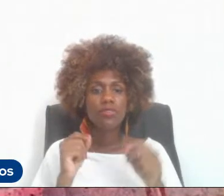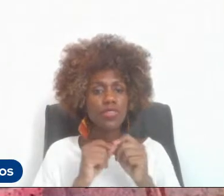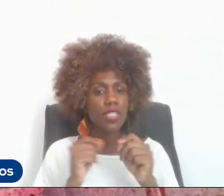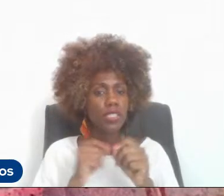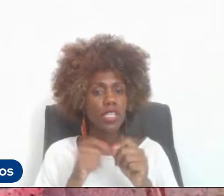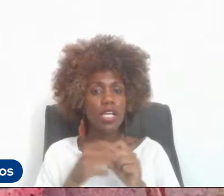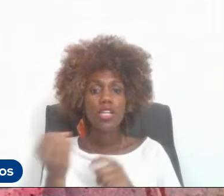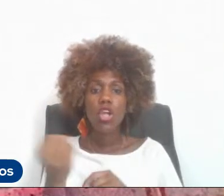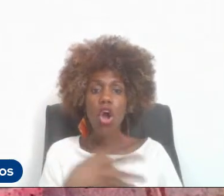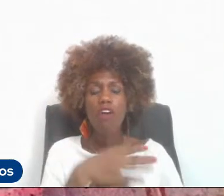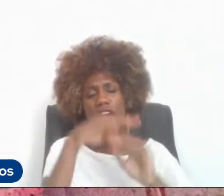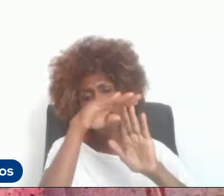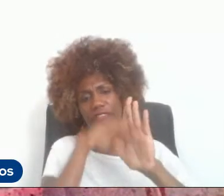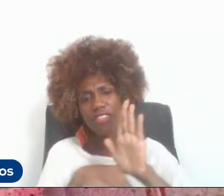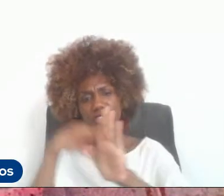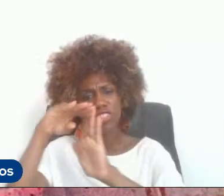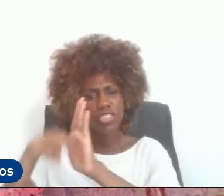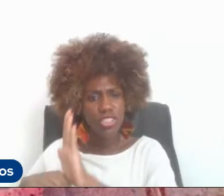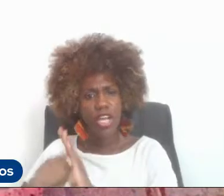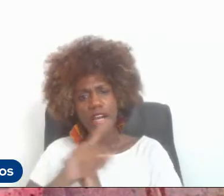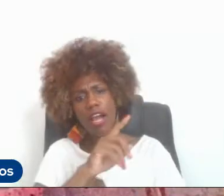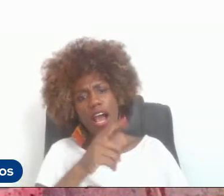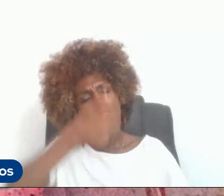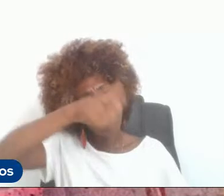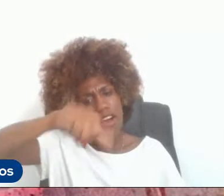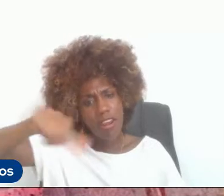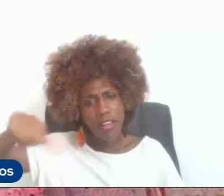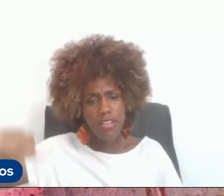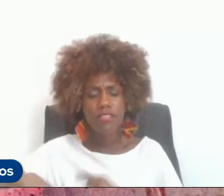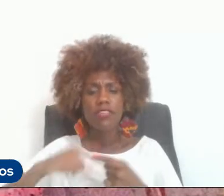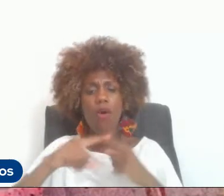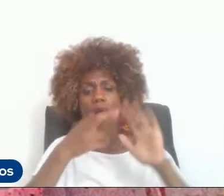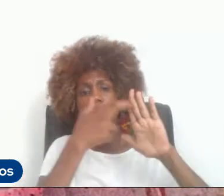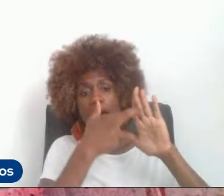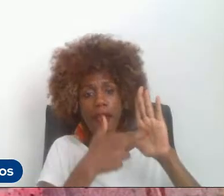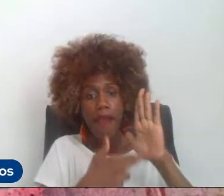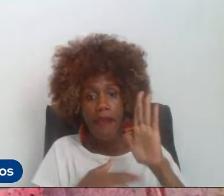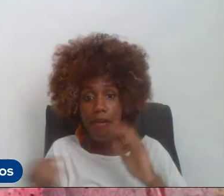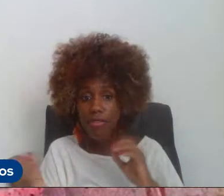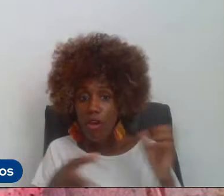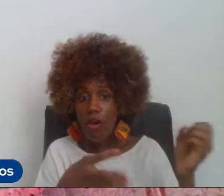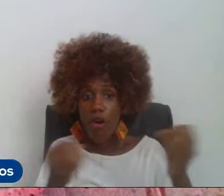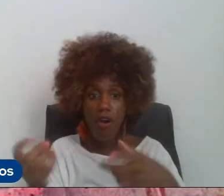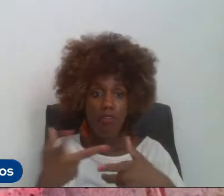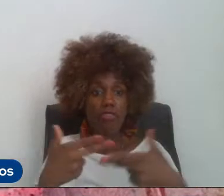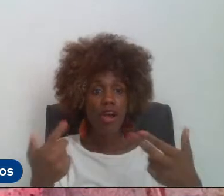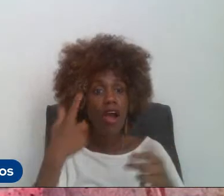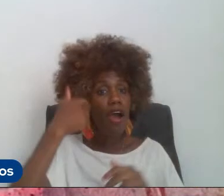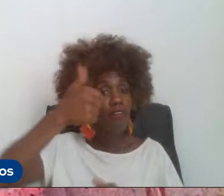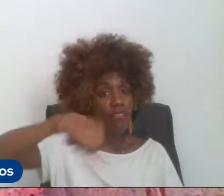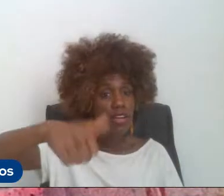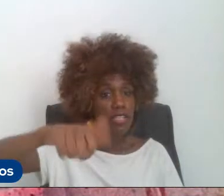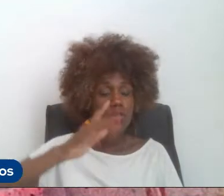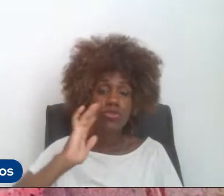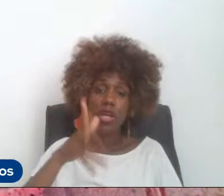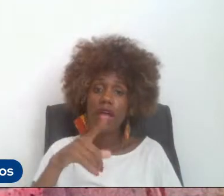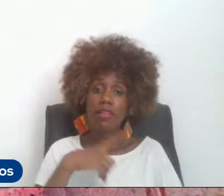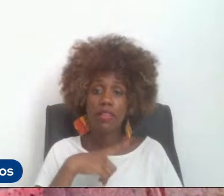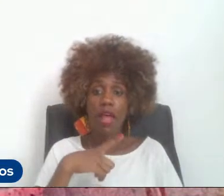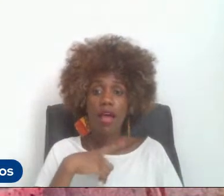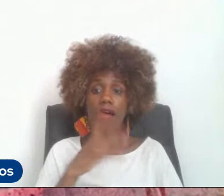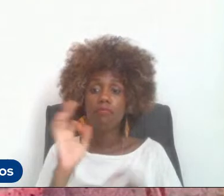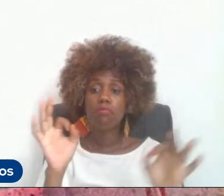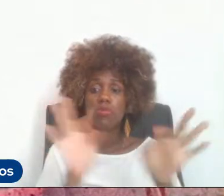fichas de avaliação e novos critérios de novas ferramentas de avaliação já estão todas previstas